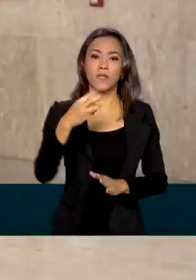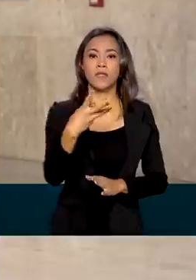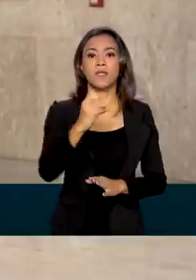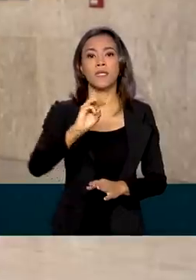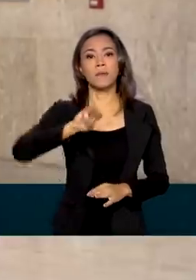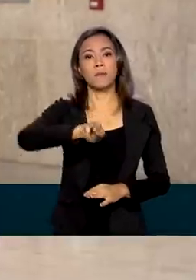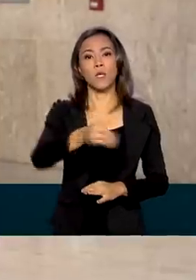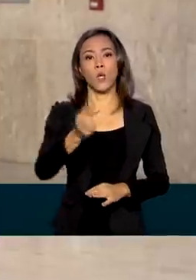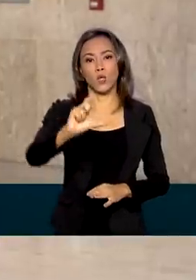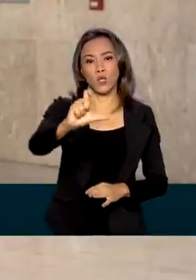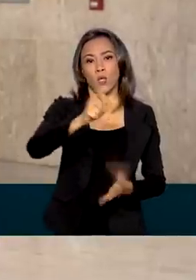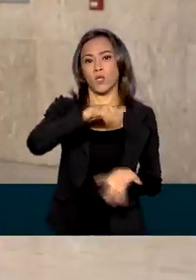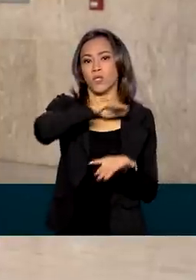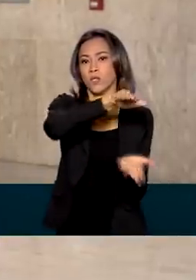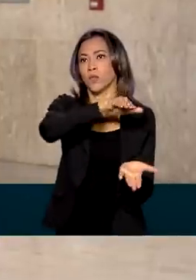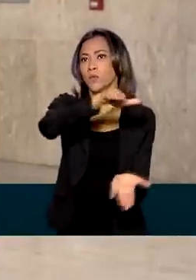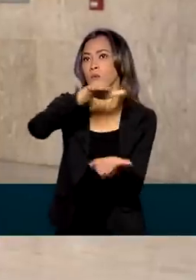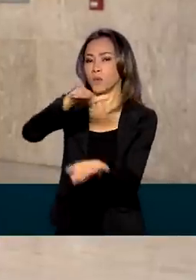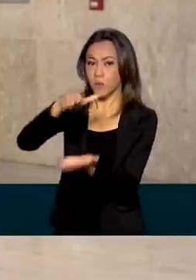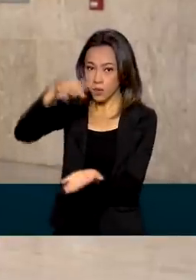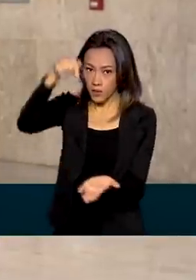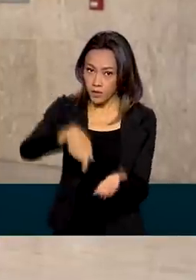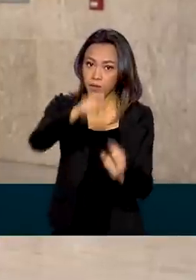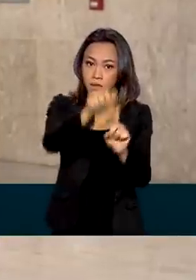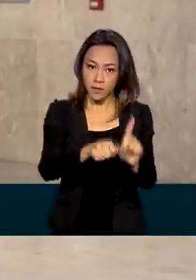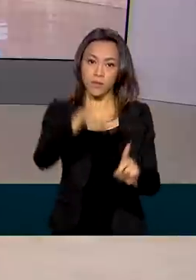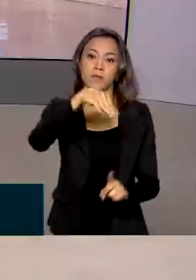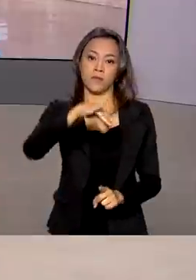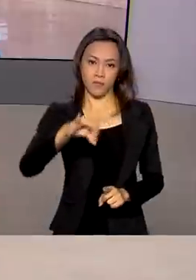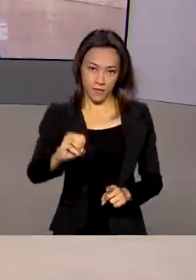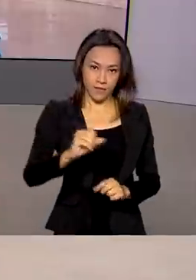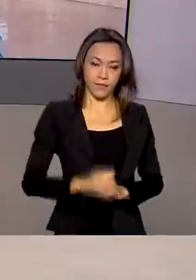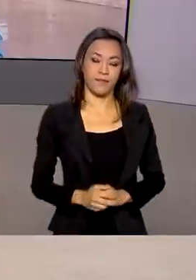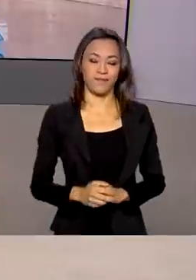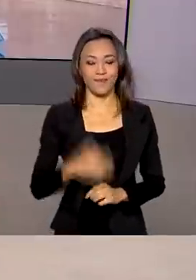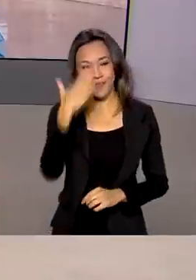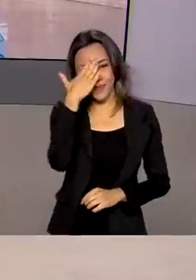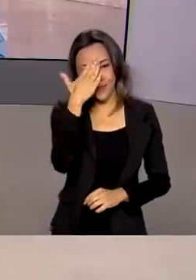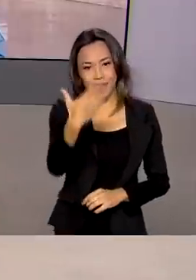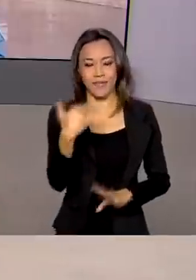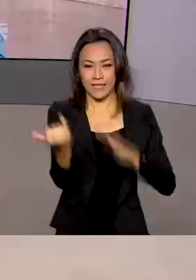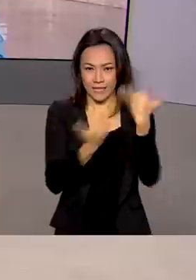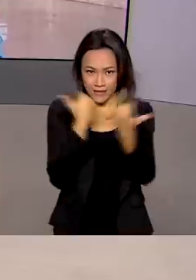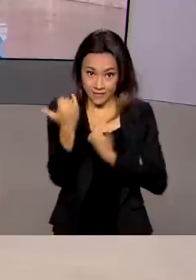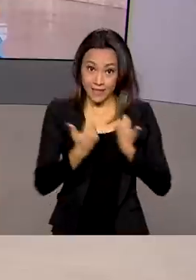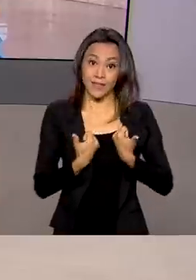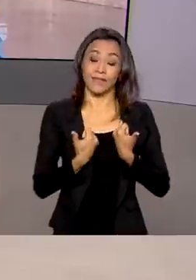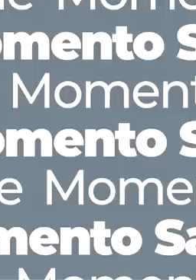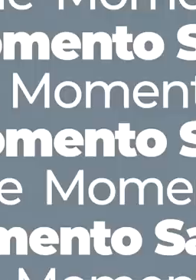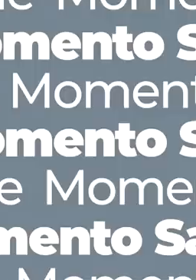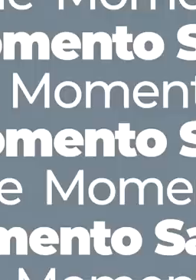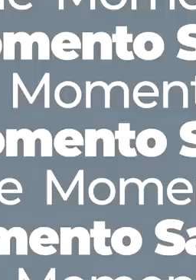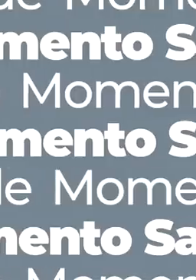milhões de doses distribuídas neste mês de maio. Dani? Você pelas suas informações, ao vivo.